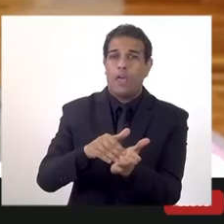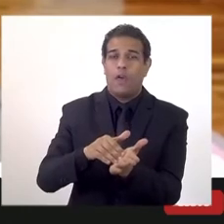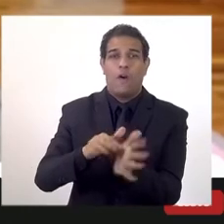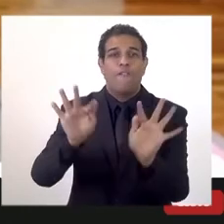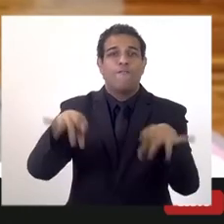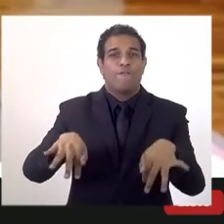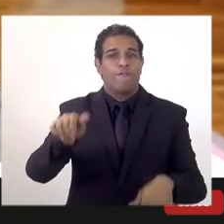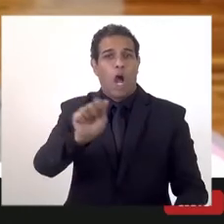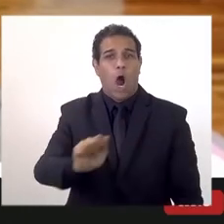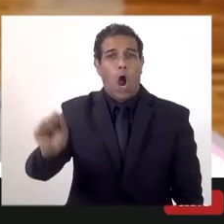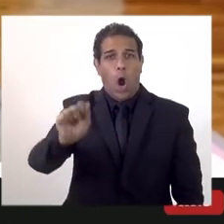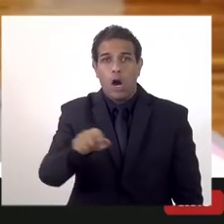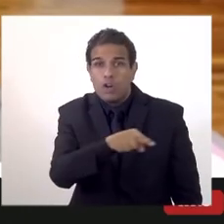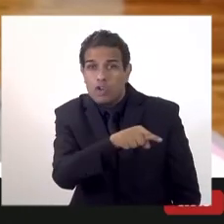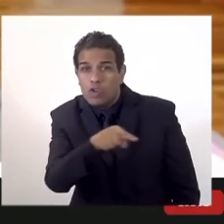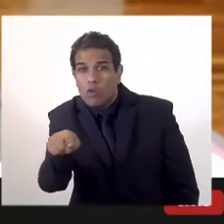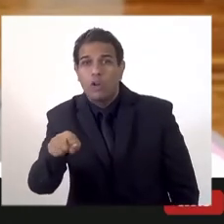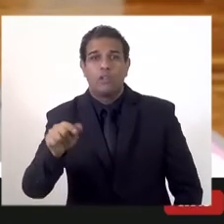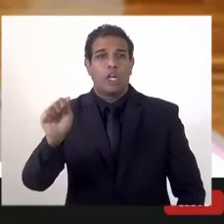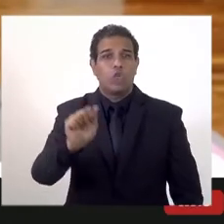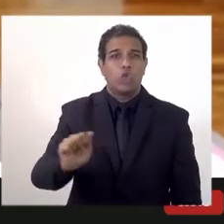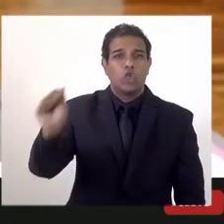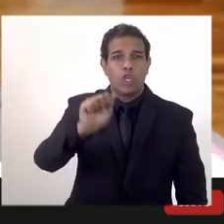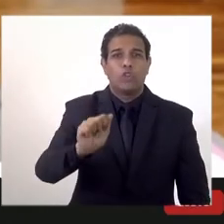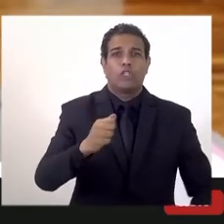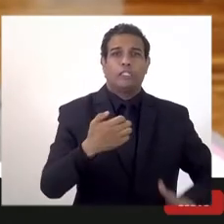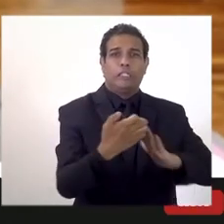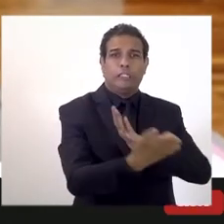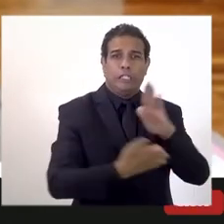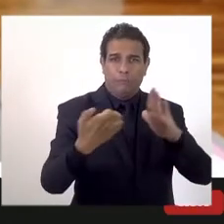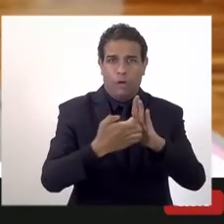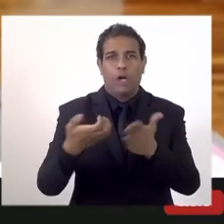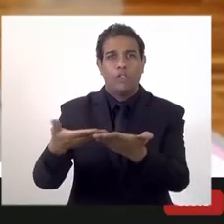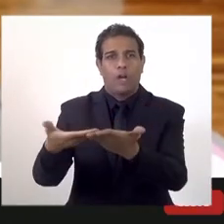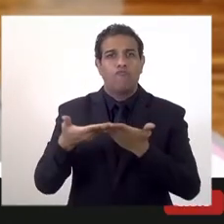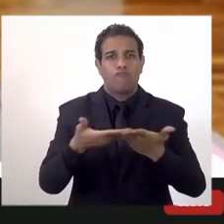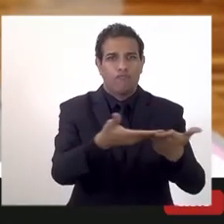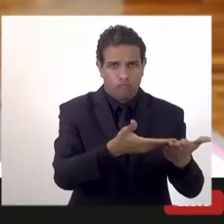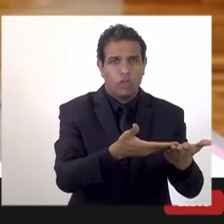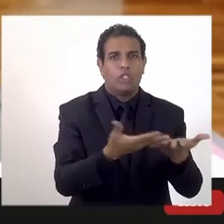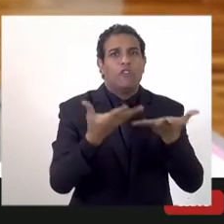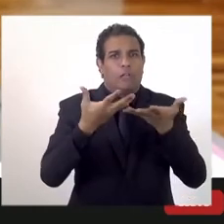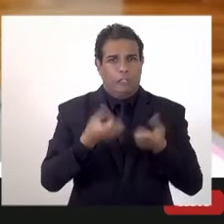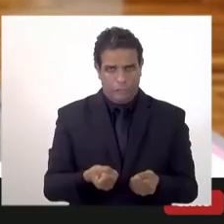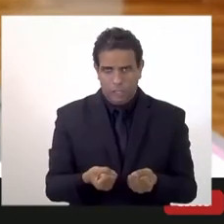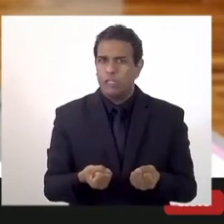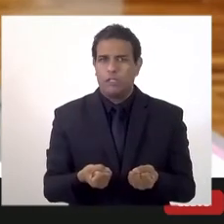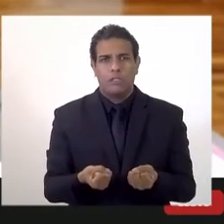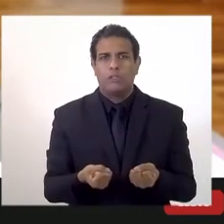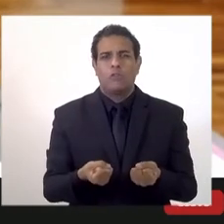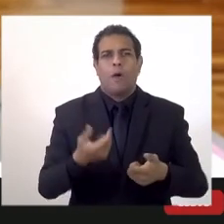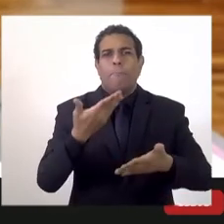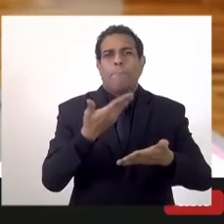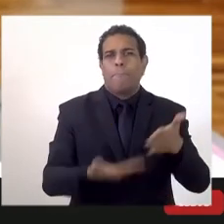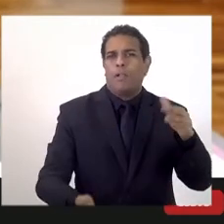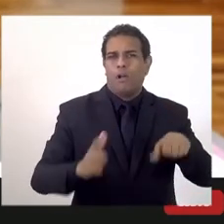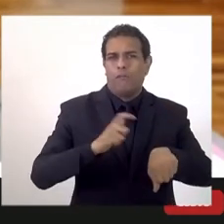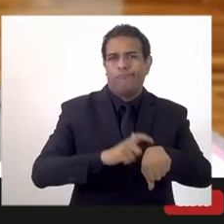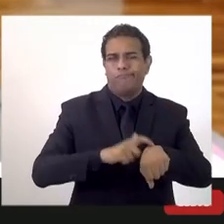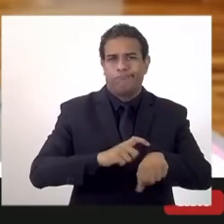as entidades e quem quiser encaminhar para a Geis aqui as contribuições sem prejuízo do dia de hoje.